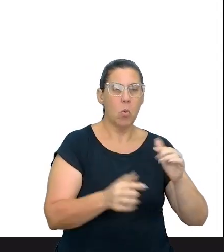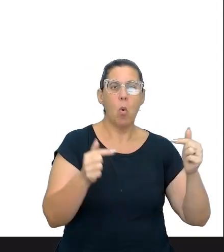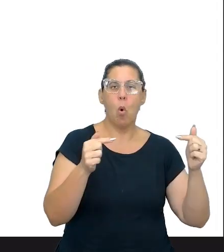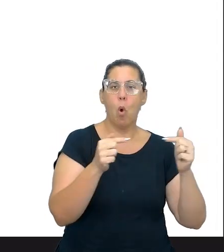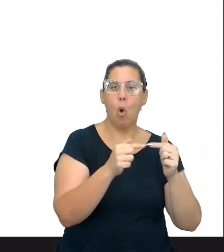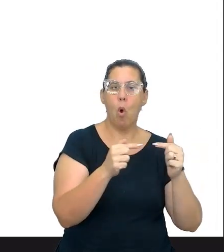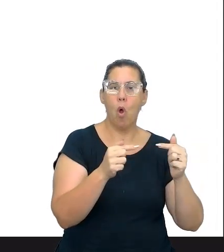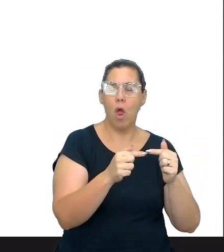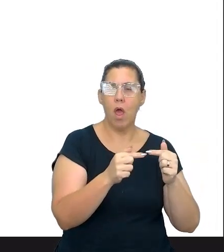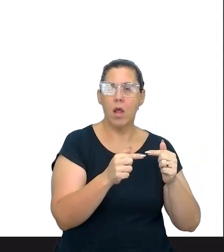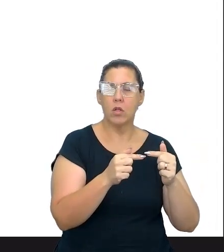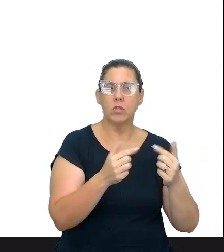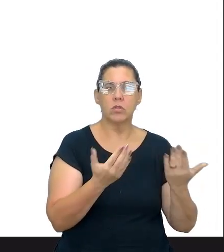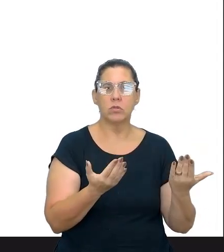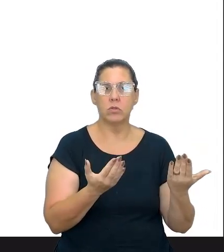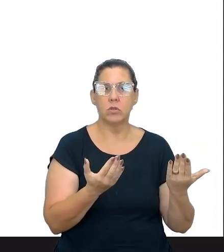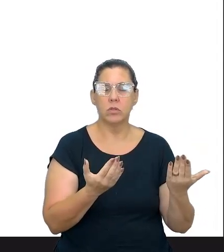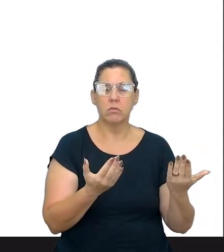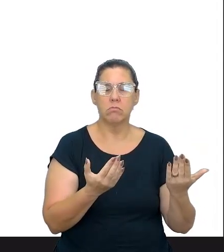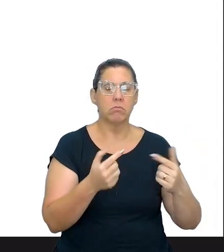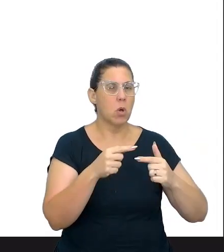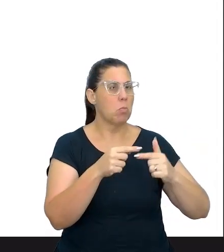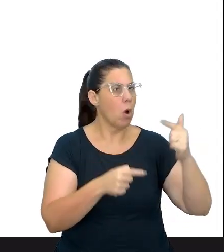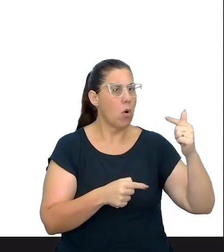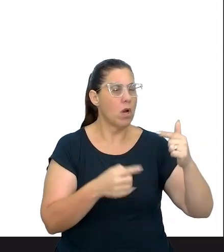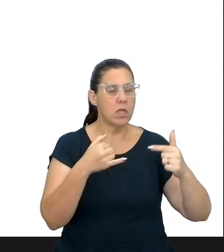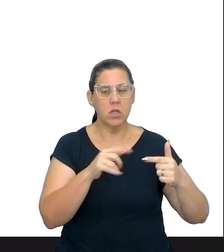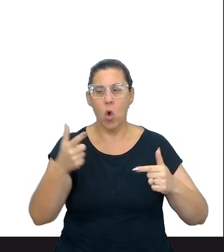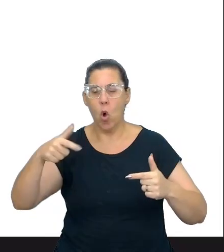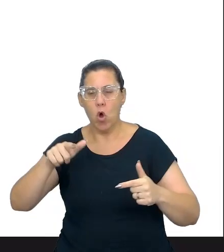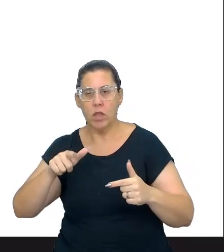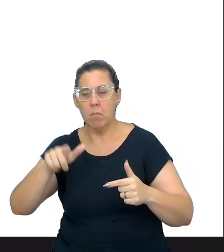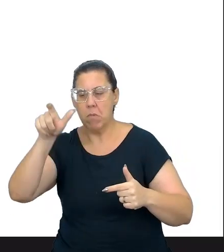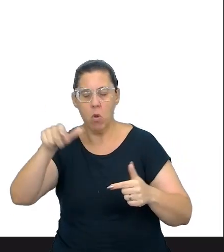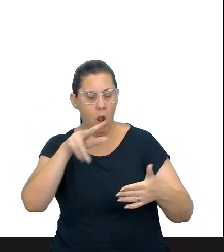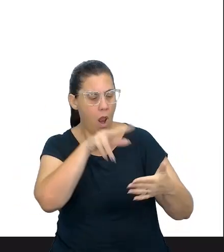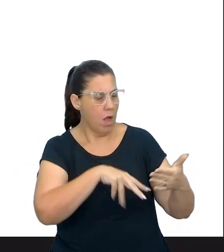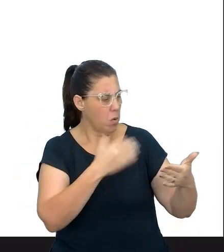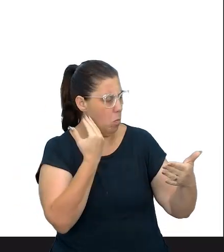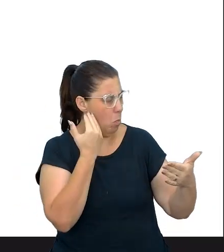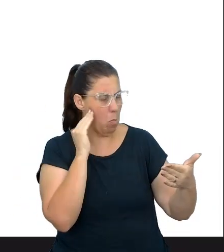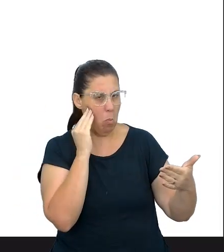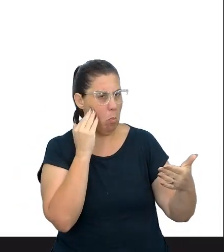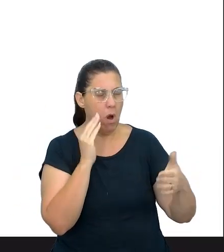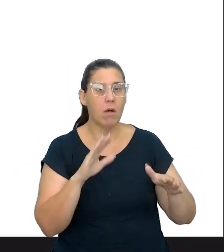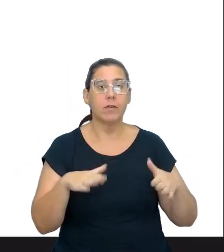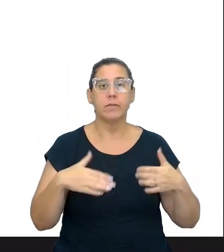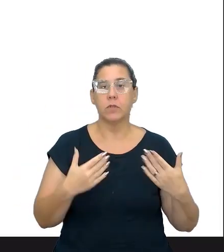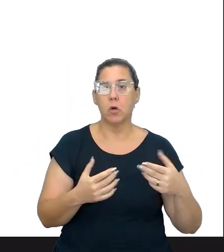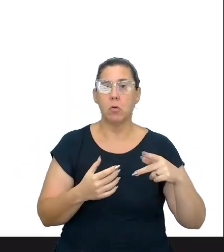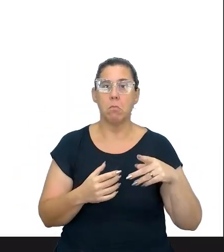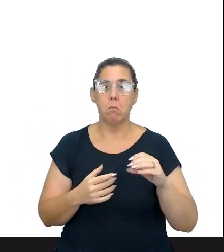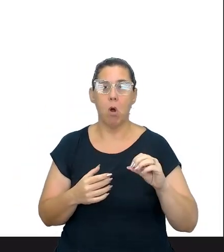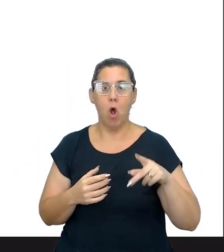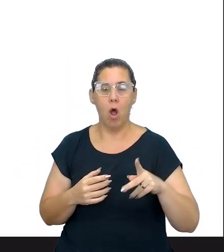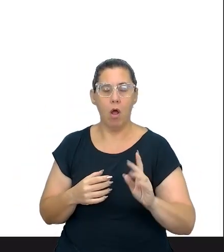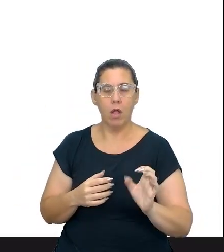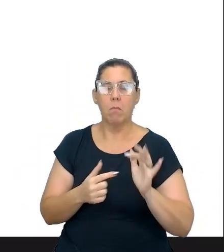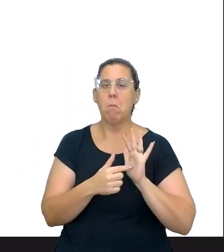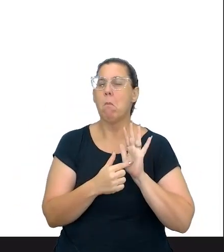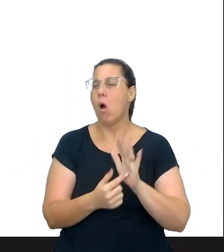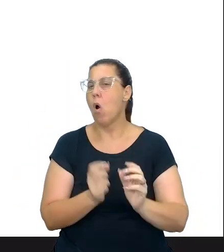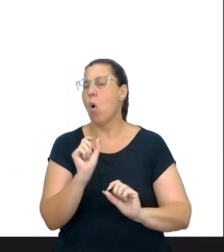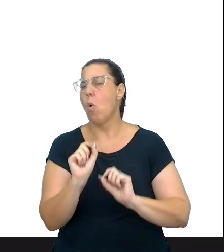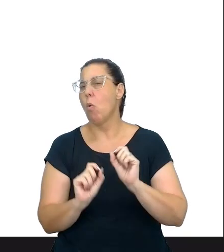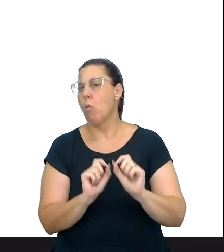quando ele não faz sentido para os leitores. Então, segundo o Koch, ela coloca para nós, né? Que o texto,